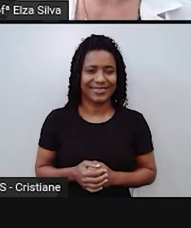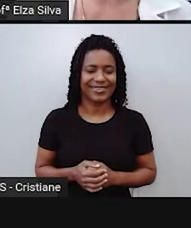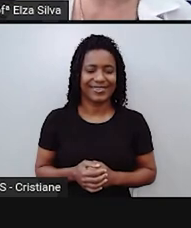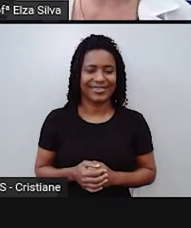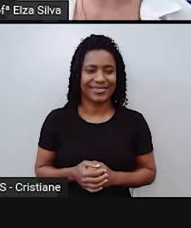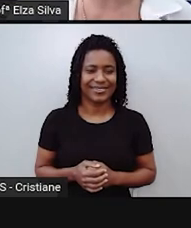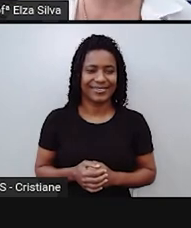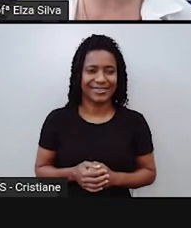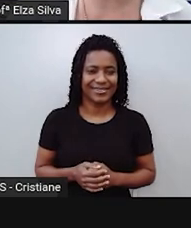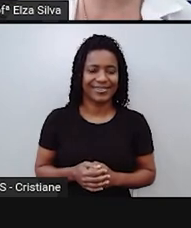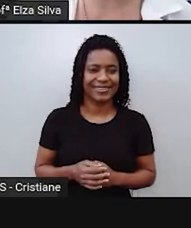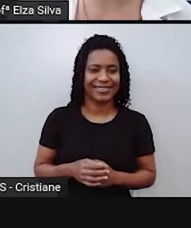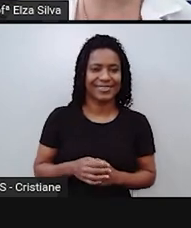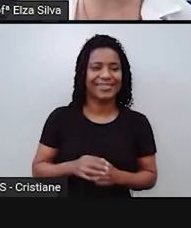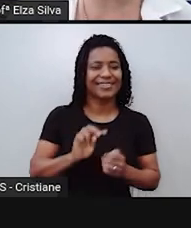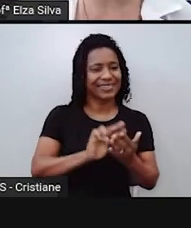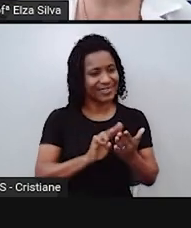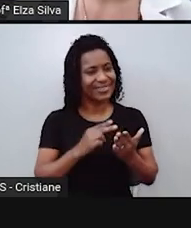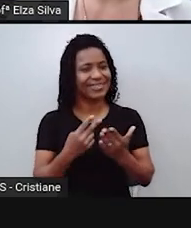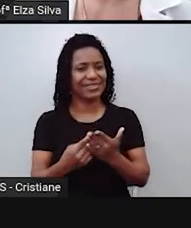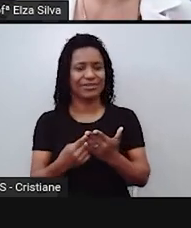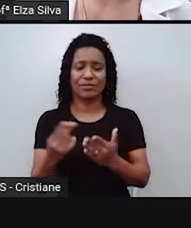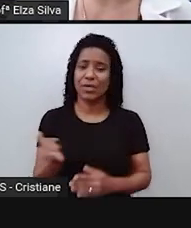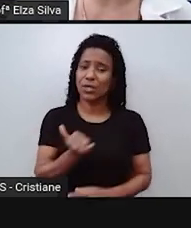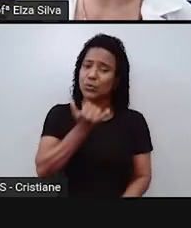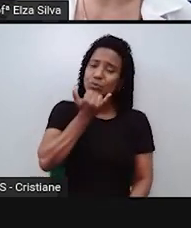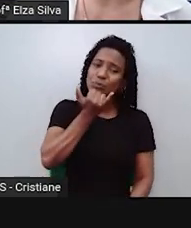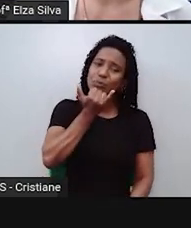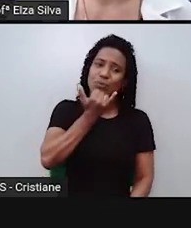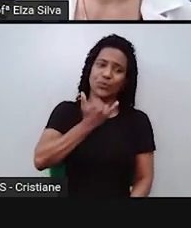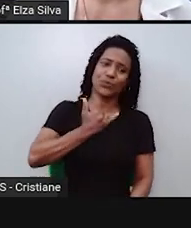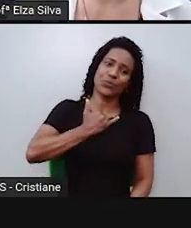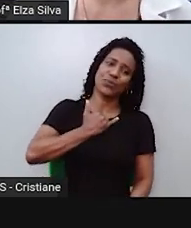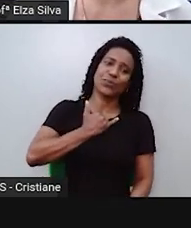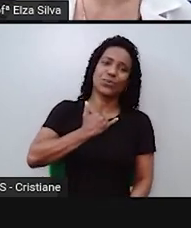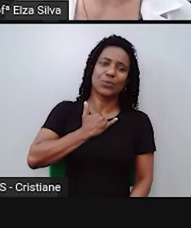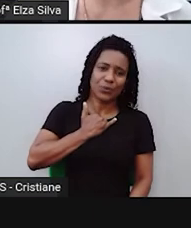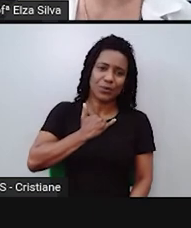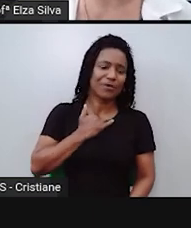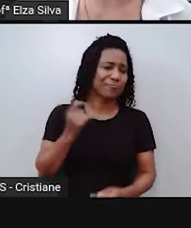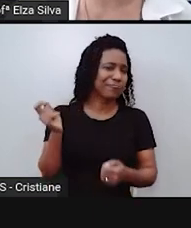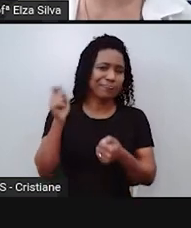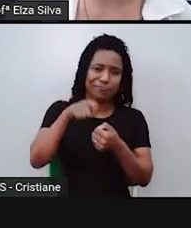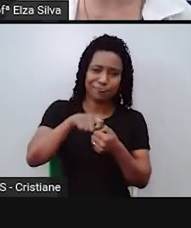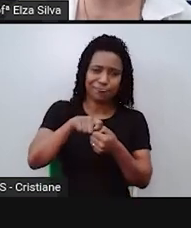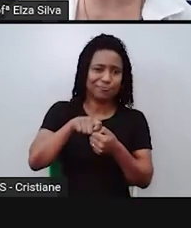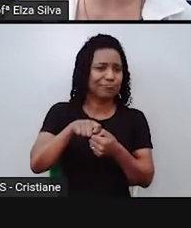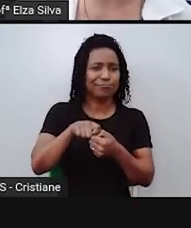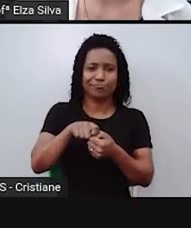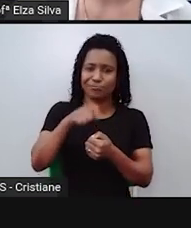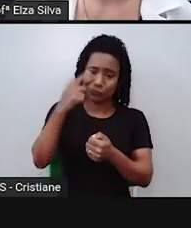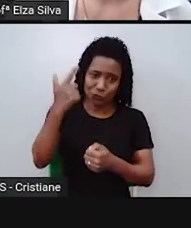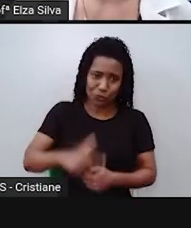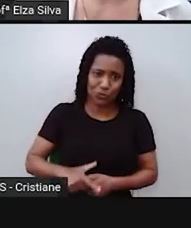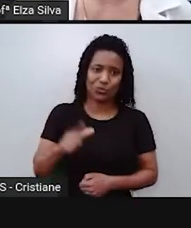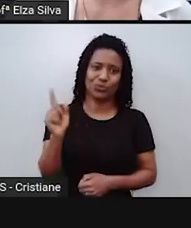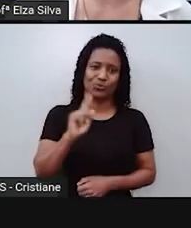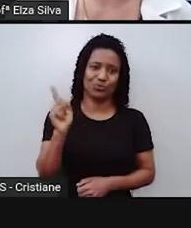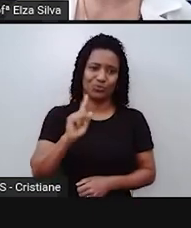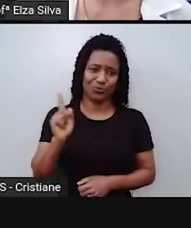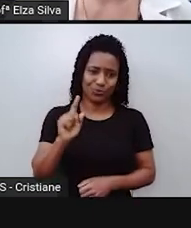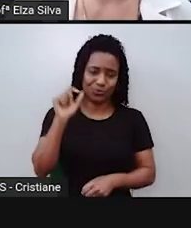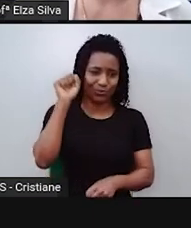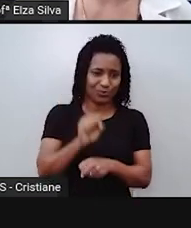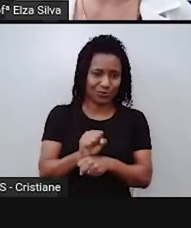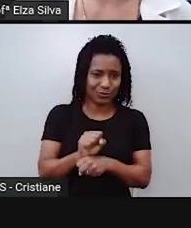I'm not going to do this anymore. Desculpe. Eu não vou fazer isto mais. Número